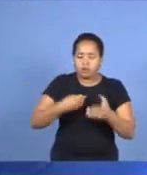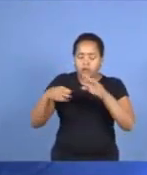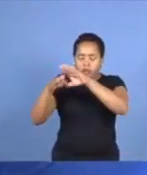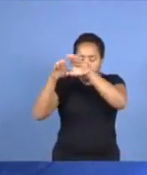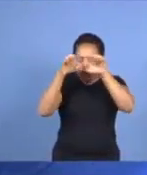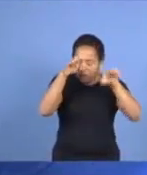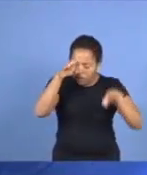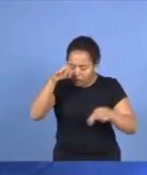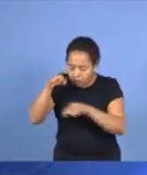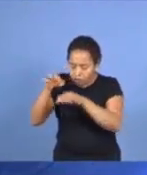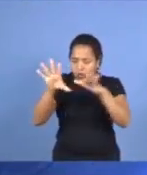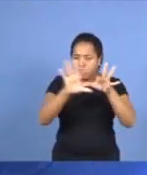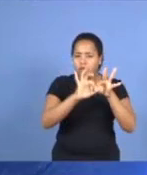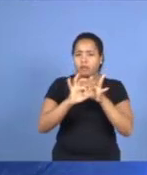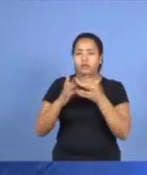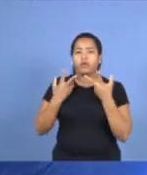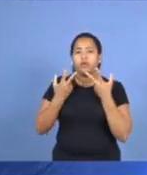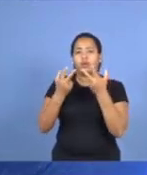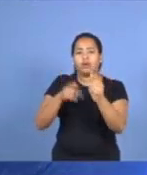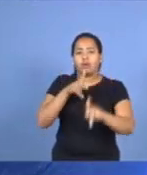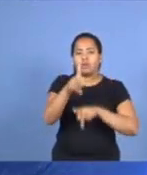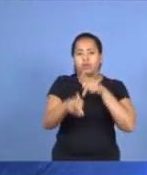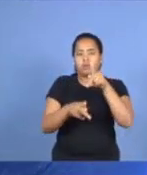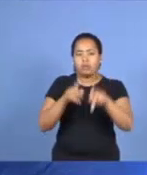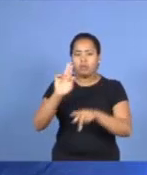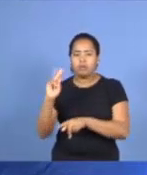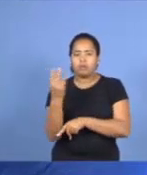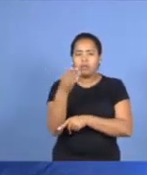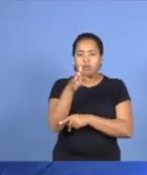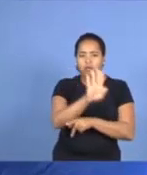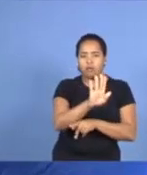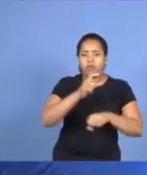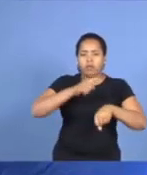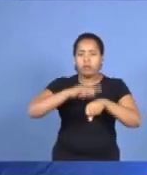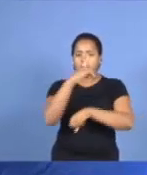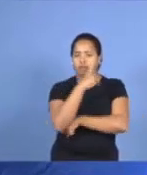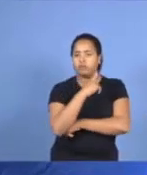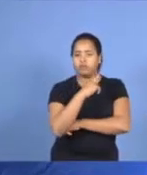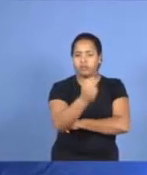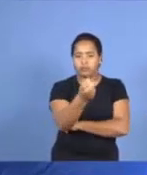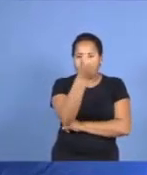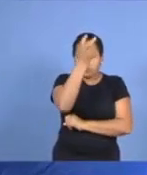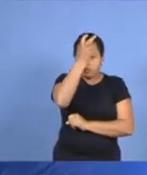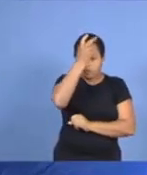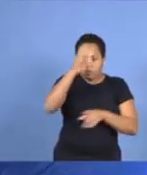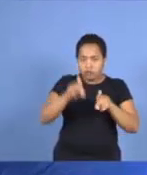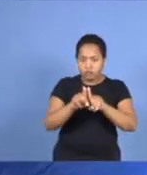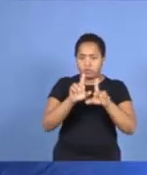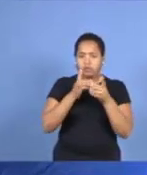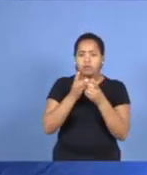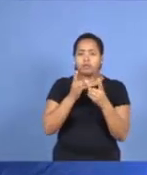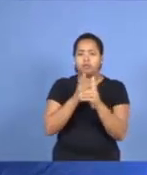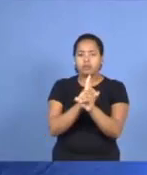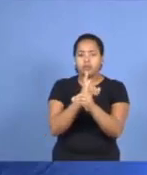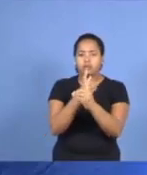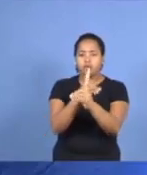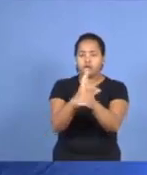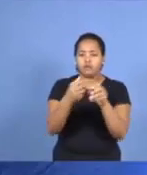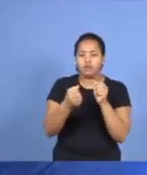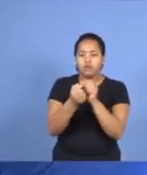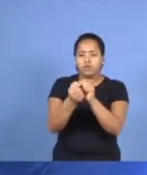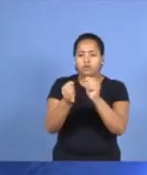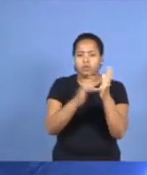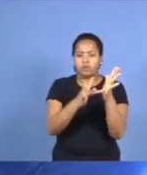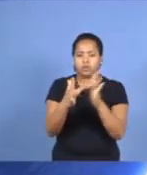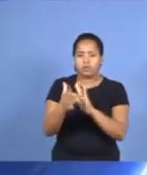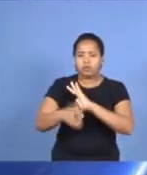unidade e comunhão, como viveram os hebreus na saída do Egito e os discípulos com o Senhor Jesus, na véspera